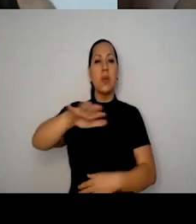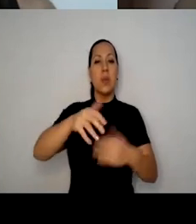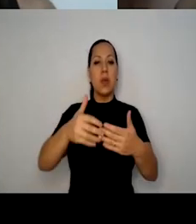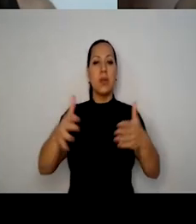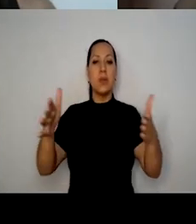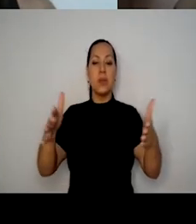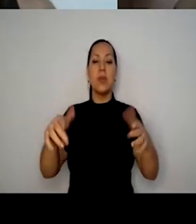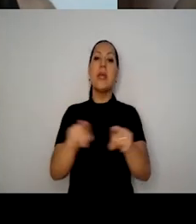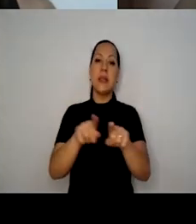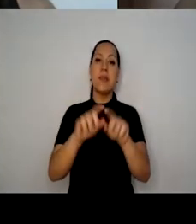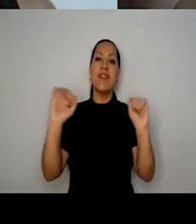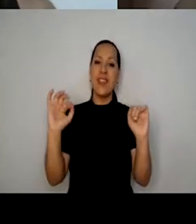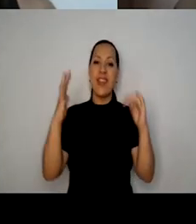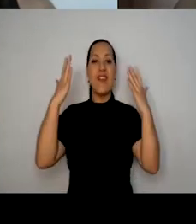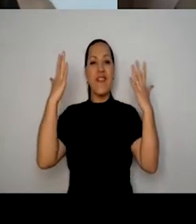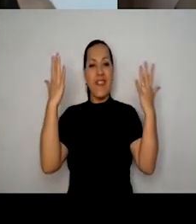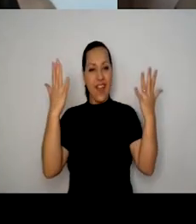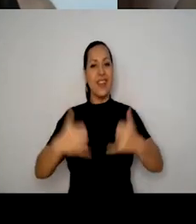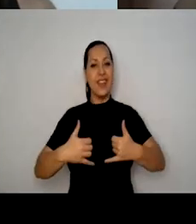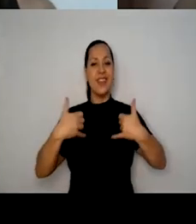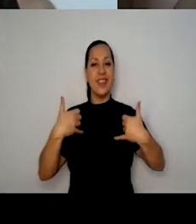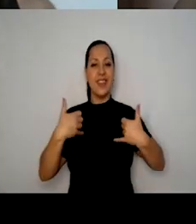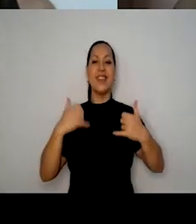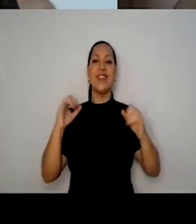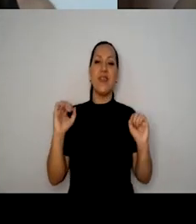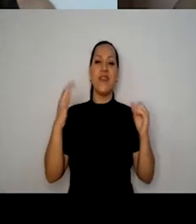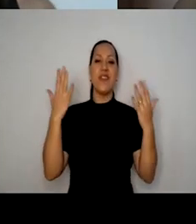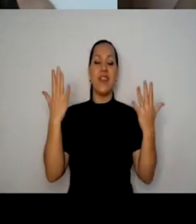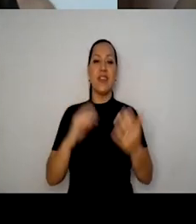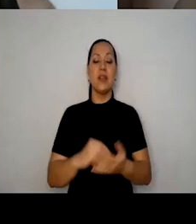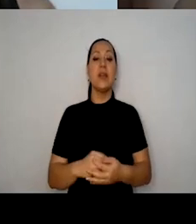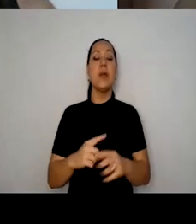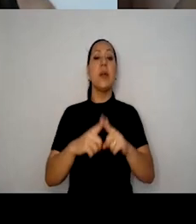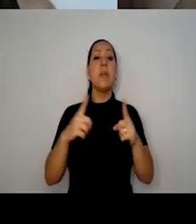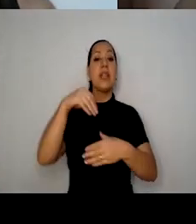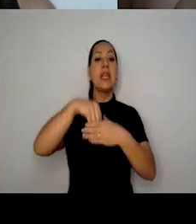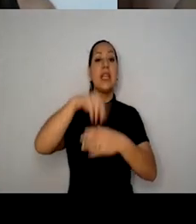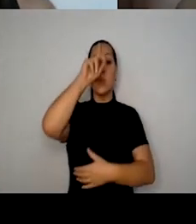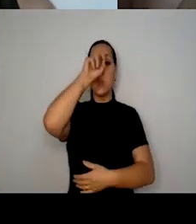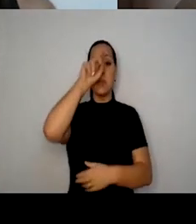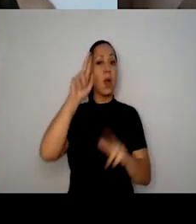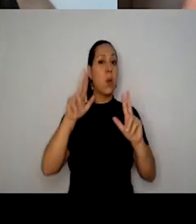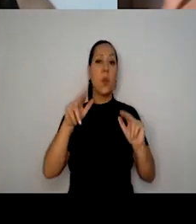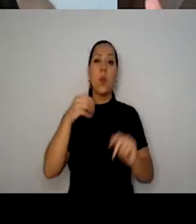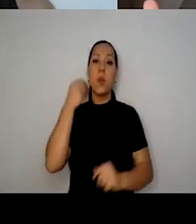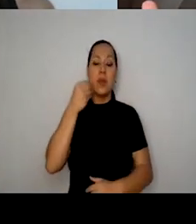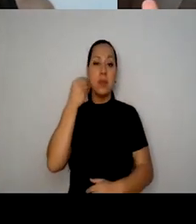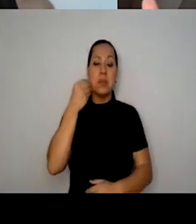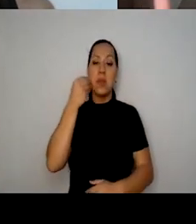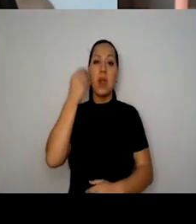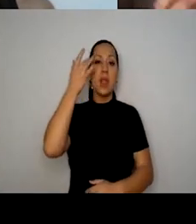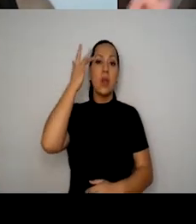fazia festas, trabalhava com eventos, mas que no hospital ele nunca tinha trabalhado e que ele não saberia